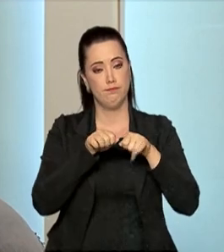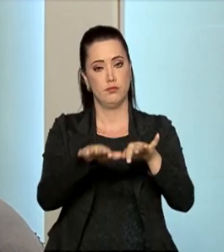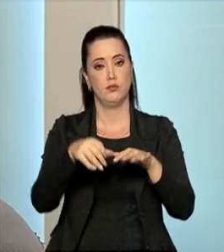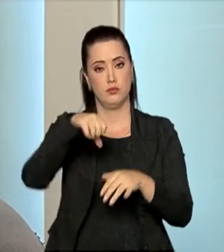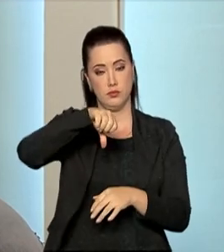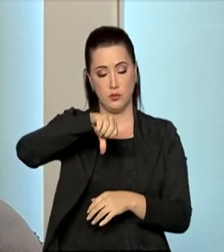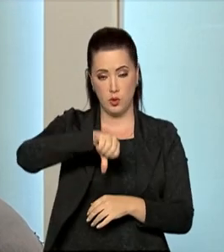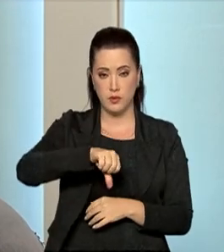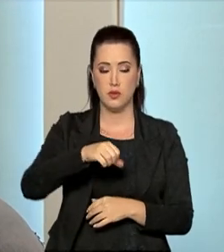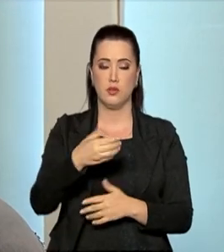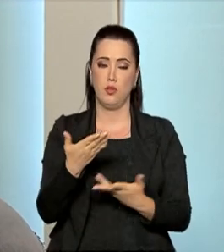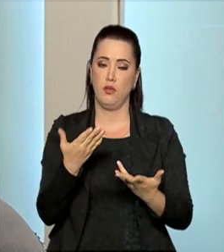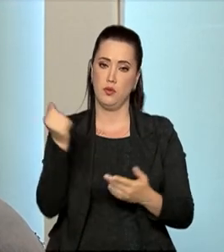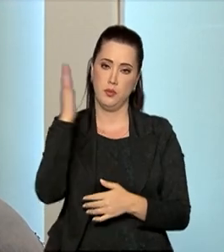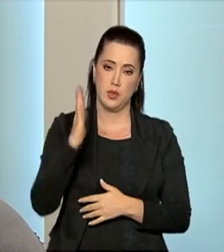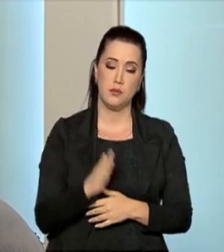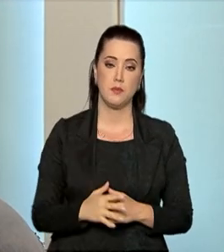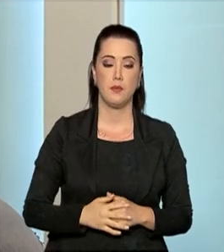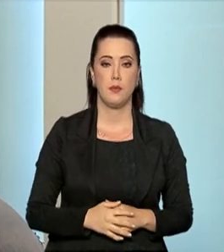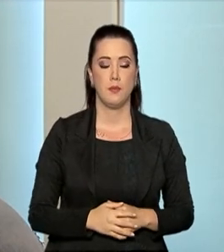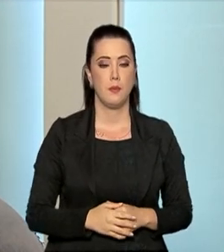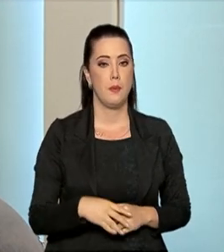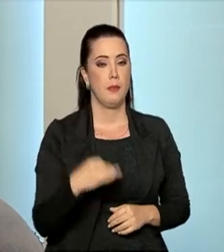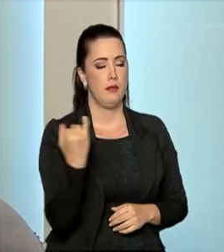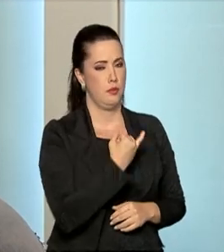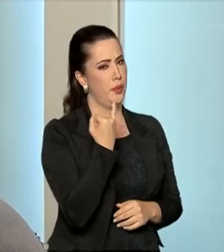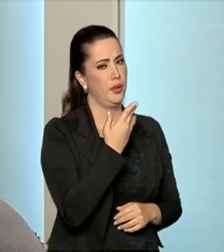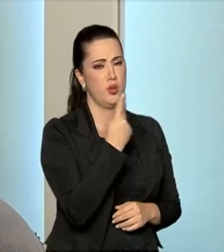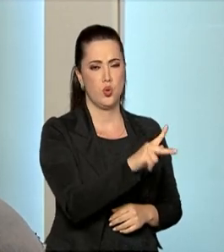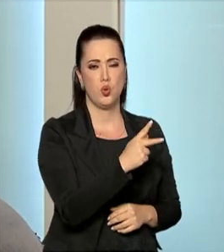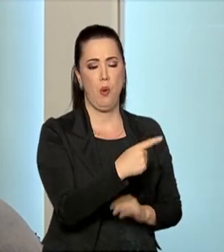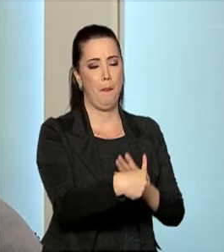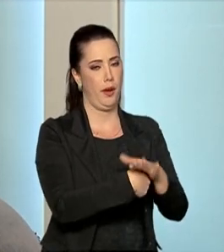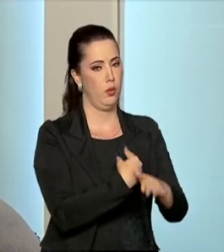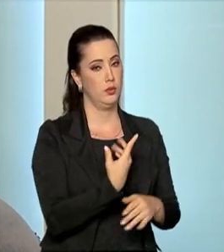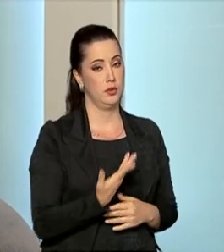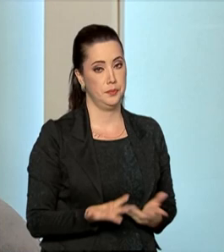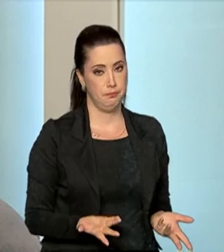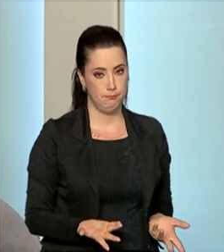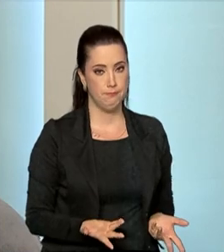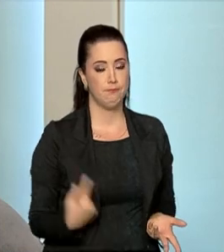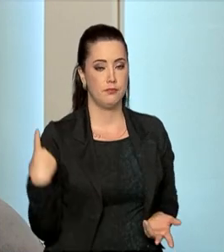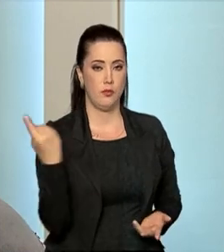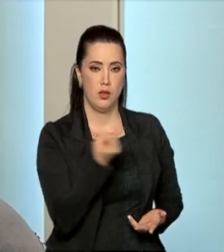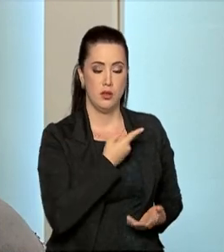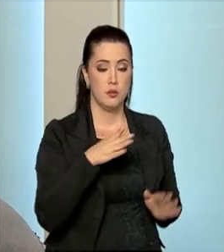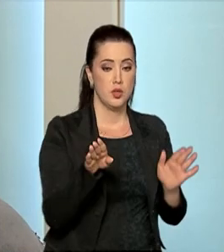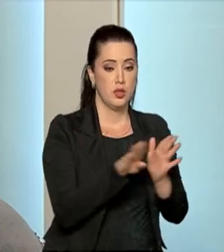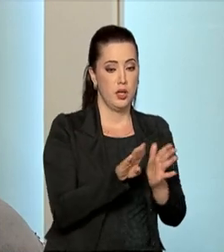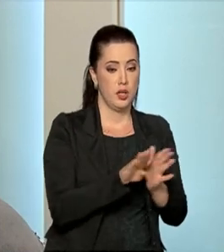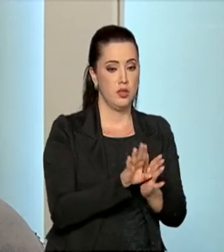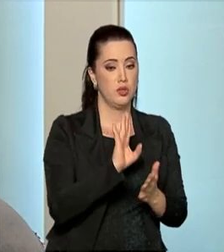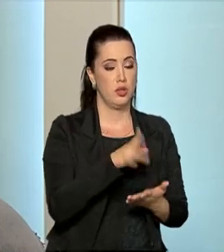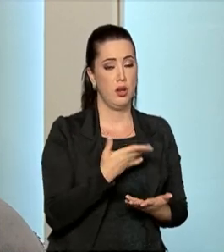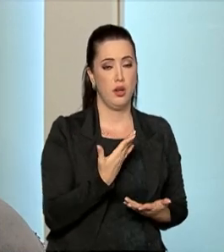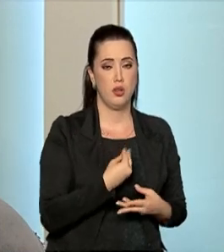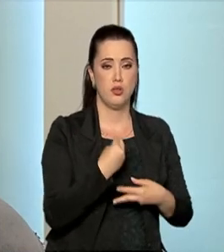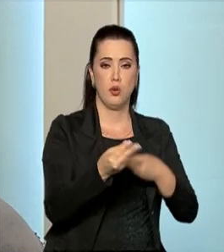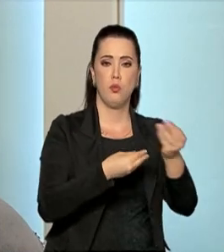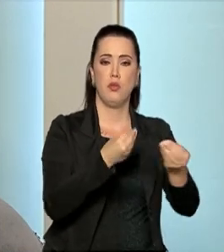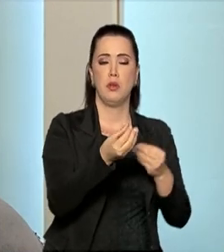importantíssima a sua pergunta. Olha só, nós já estamos chegando na distribuição de aproximadamente